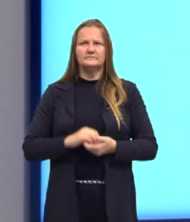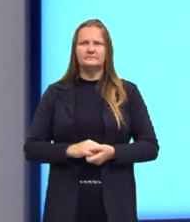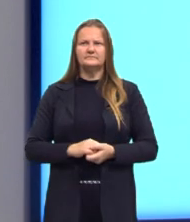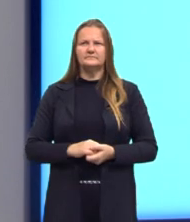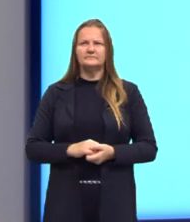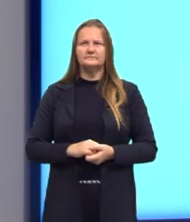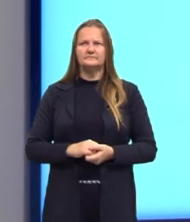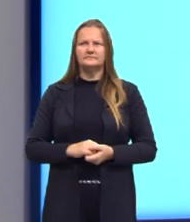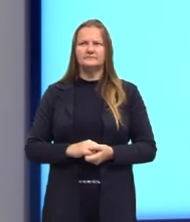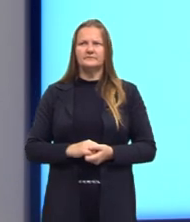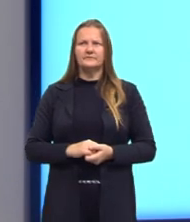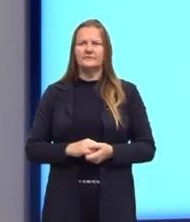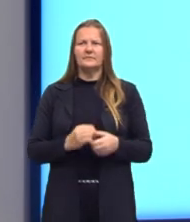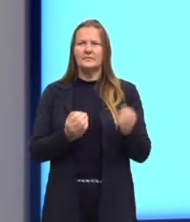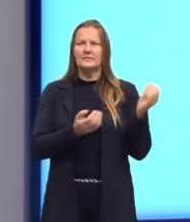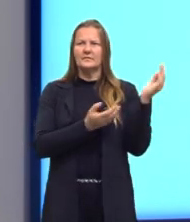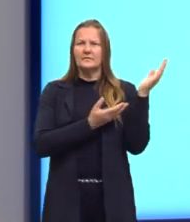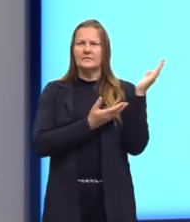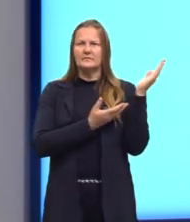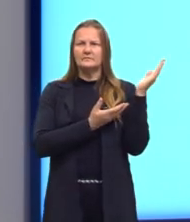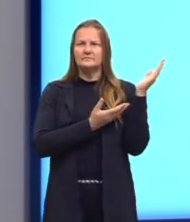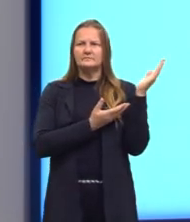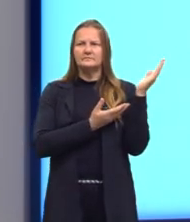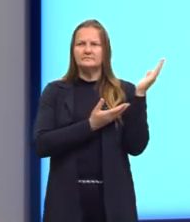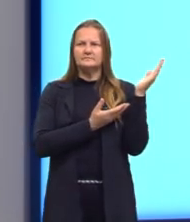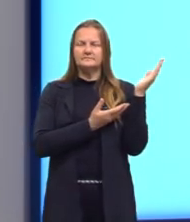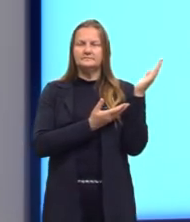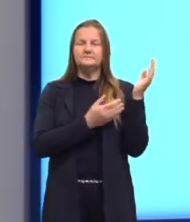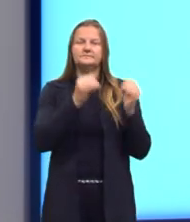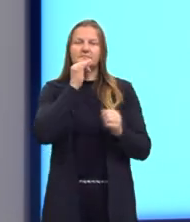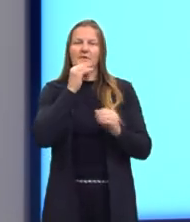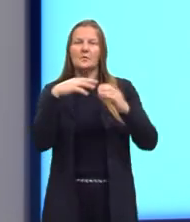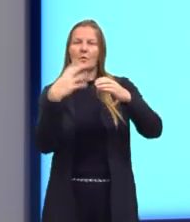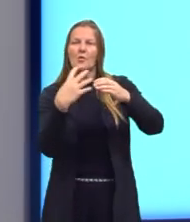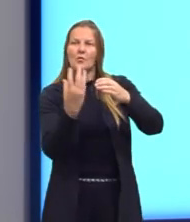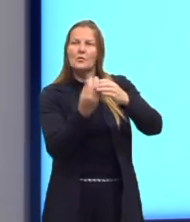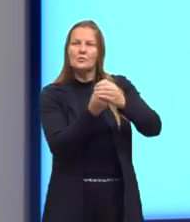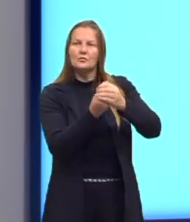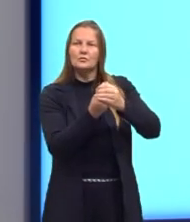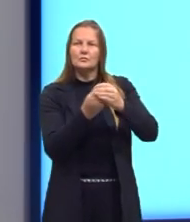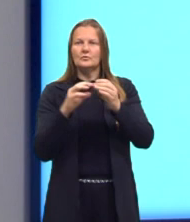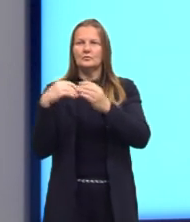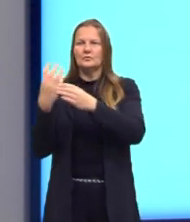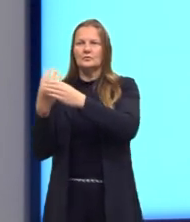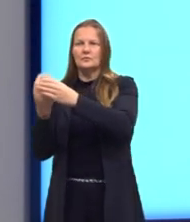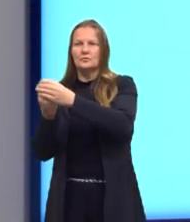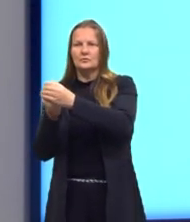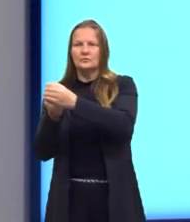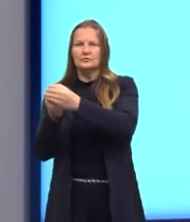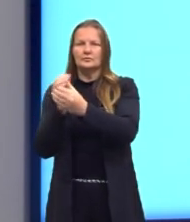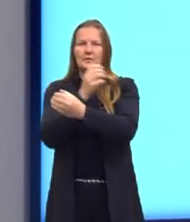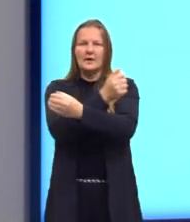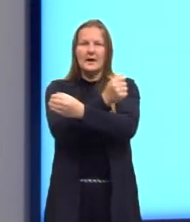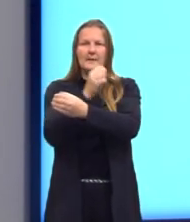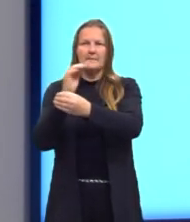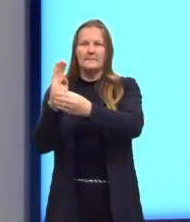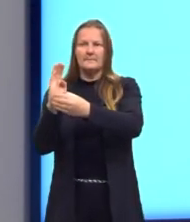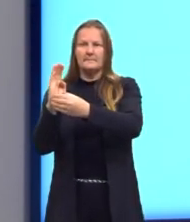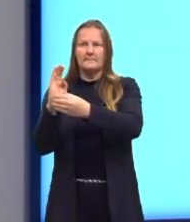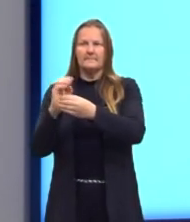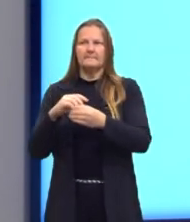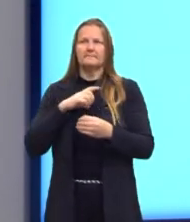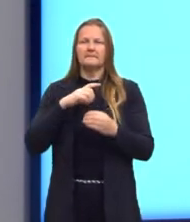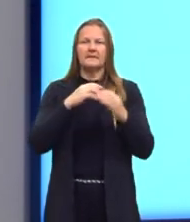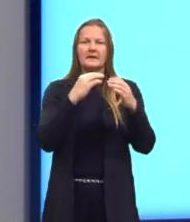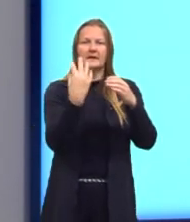Aqui então eu trouxe um exemplo para a gente analisar. Nós temos dois conjuntos, o conjunto A e o conjunto B, eles